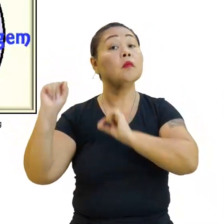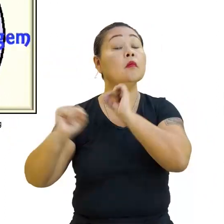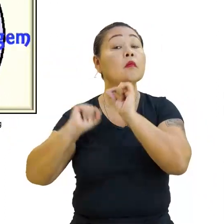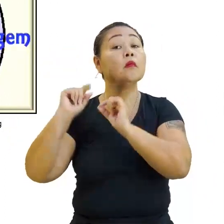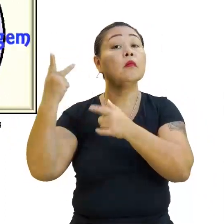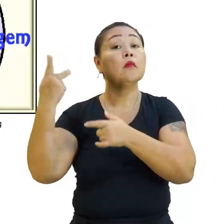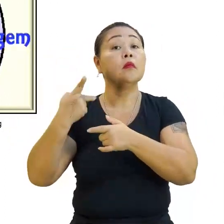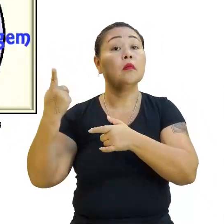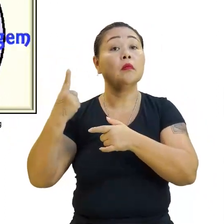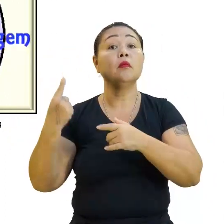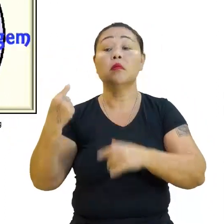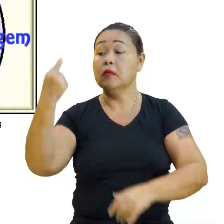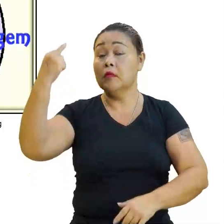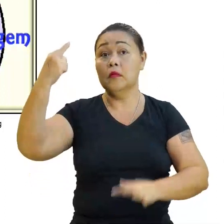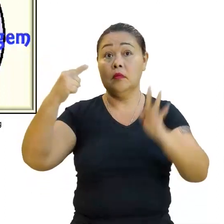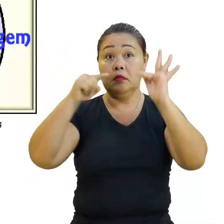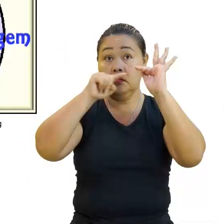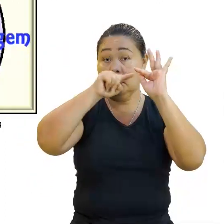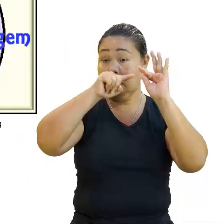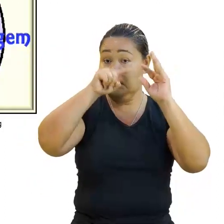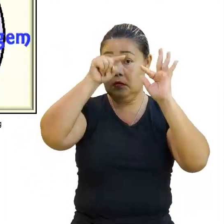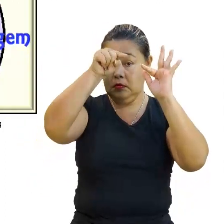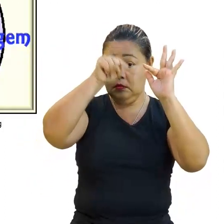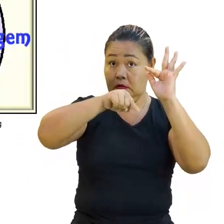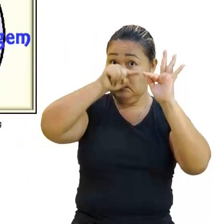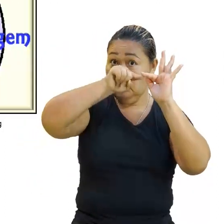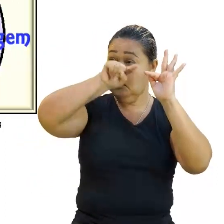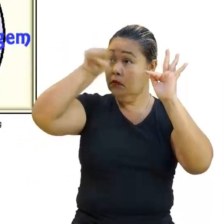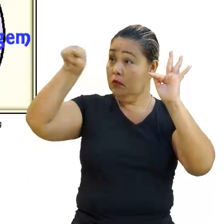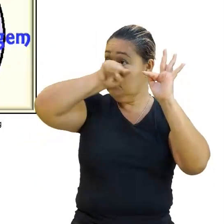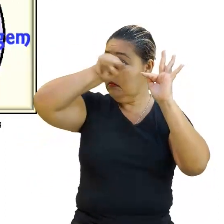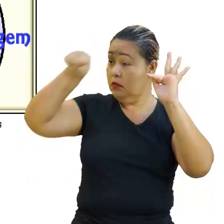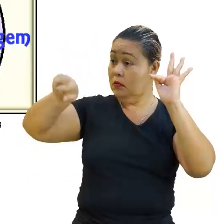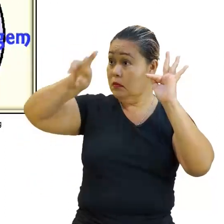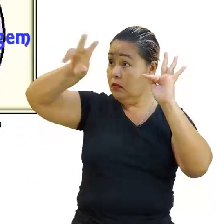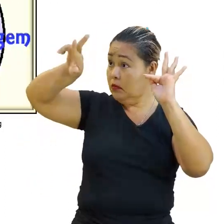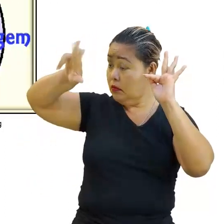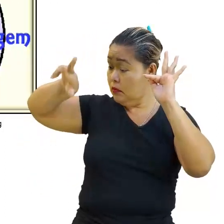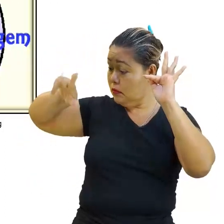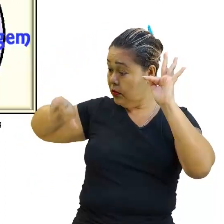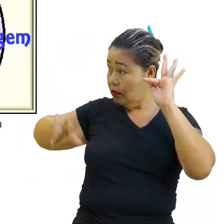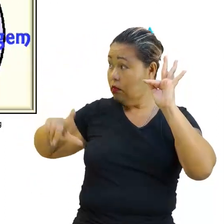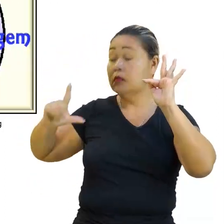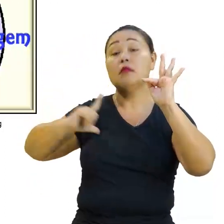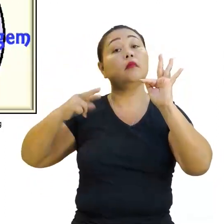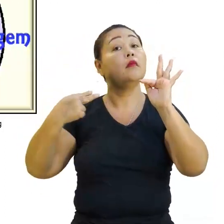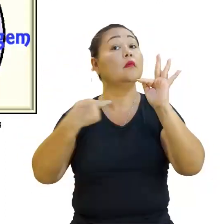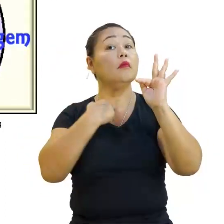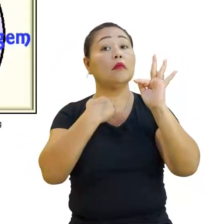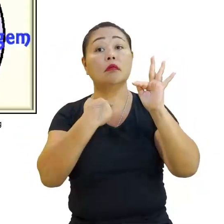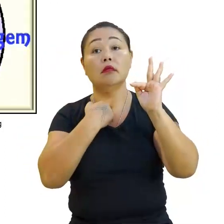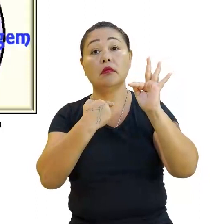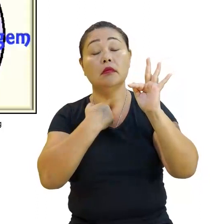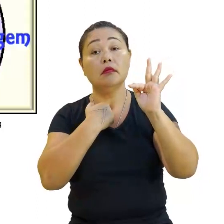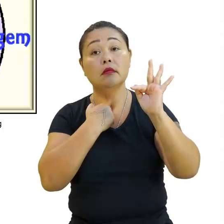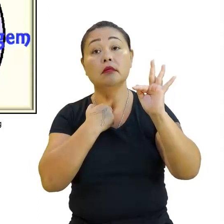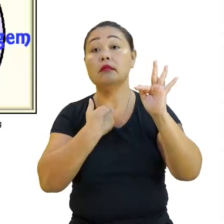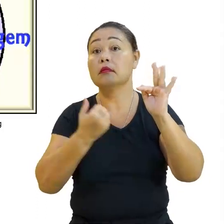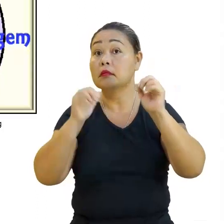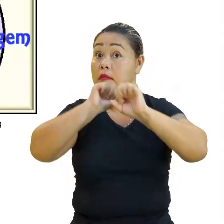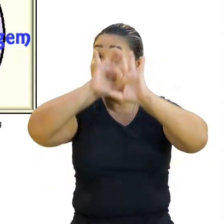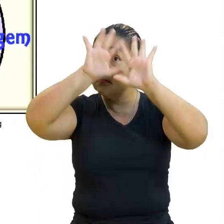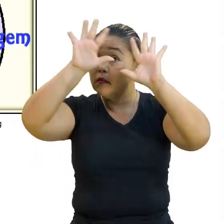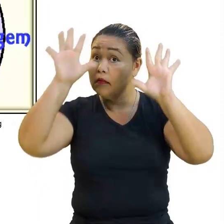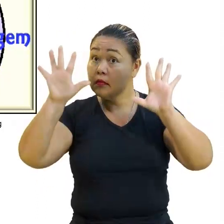um elemento, lançar flechas em lugares diferentes. Isso sim, não pode, tá? Só para a gente deixar claro.